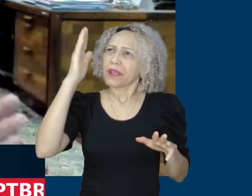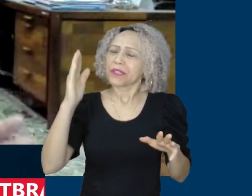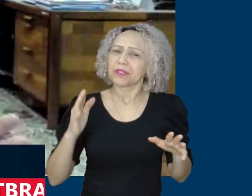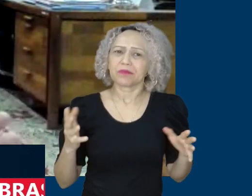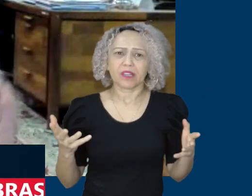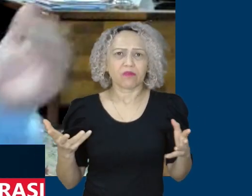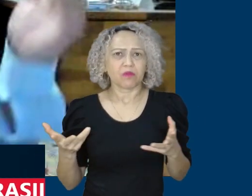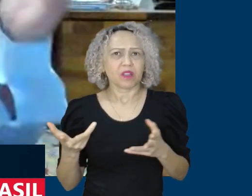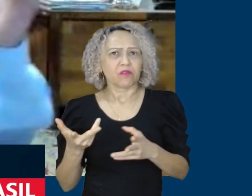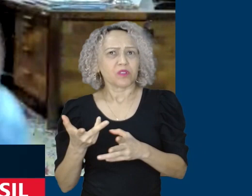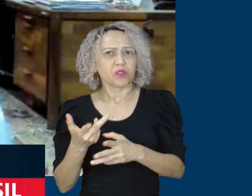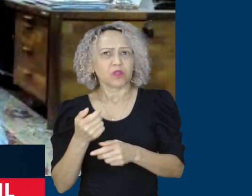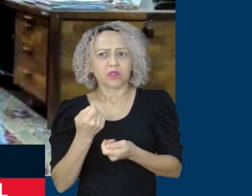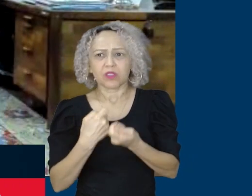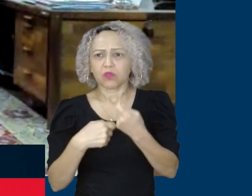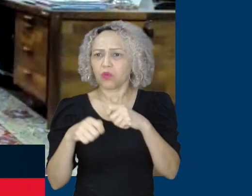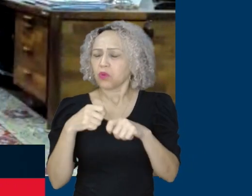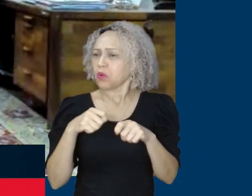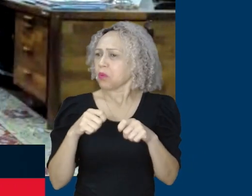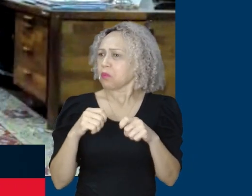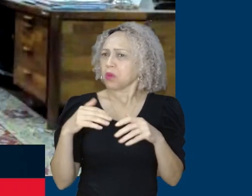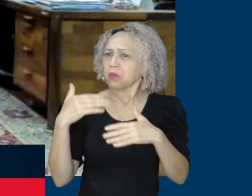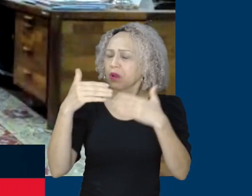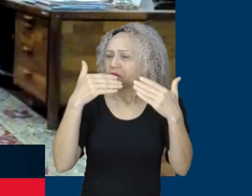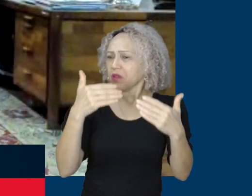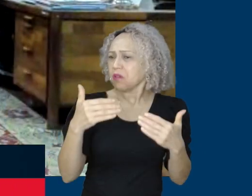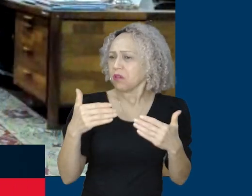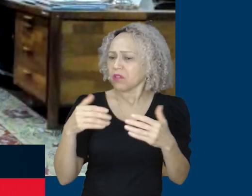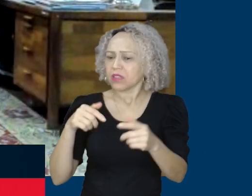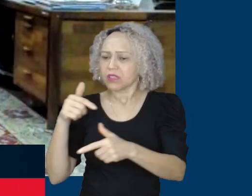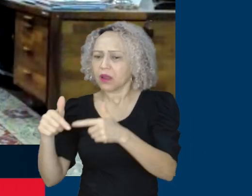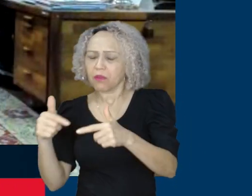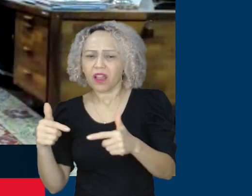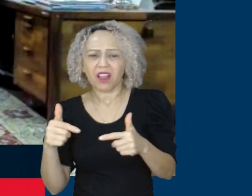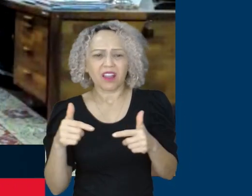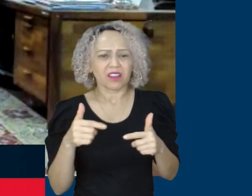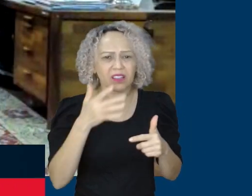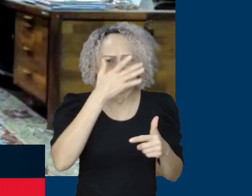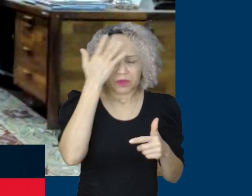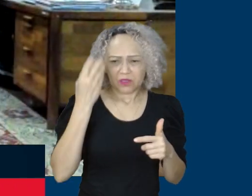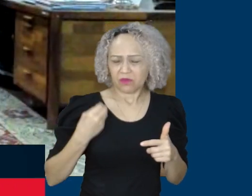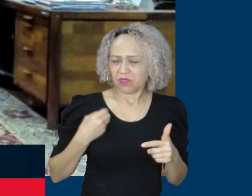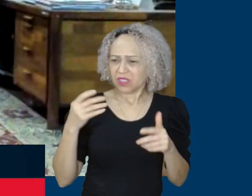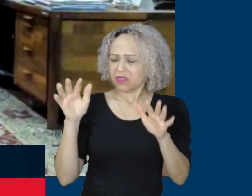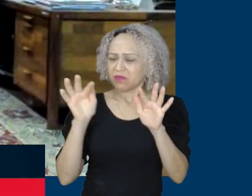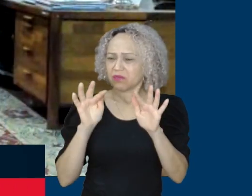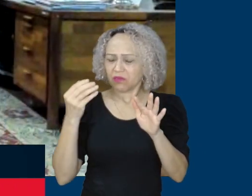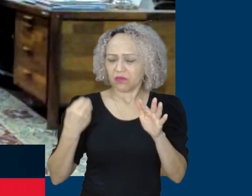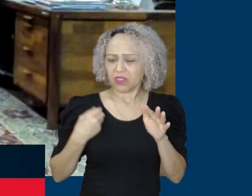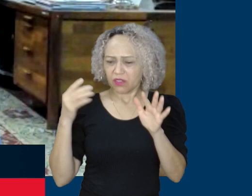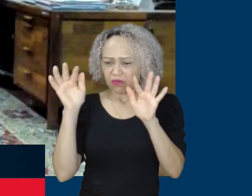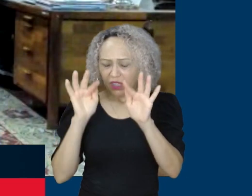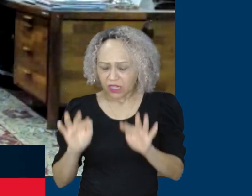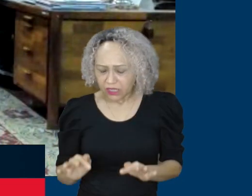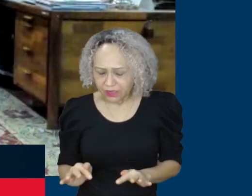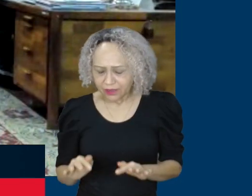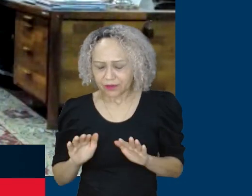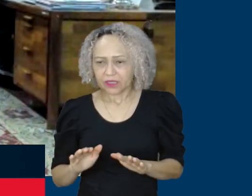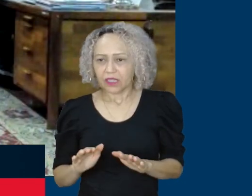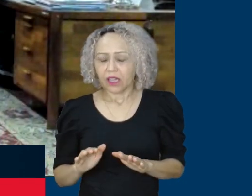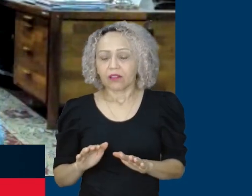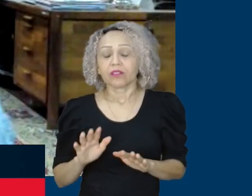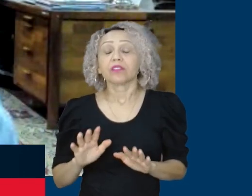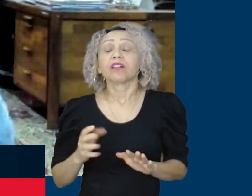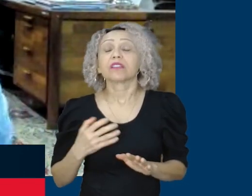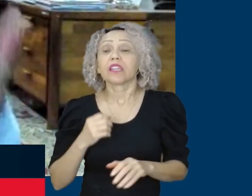abril constatação por em pé da redução do desemprego, nós queremos chegar a abril do ano que vem muito menor ainda o desemprego